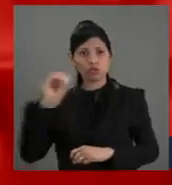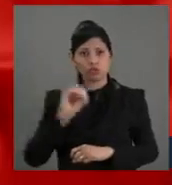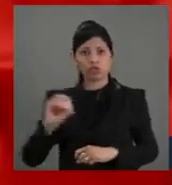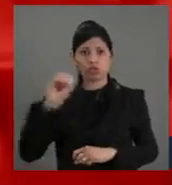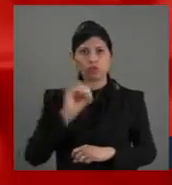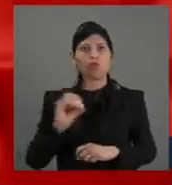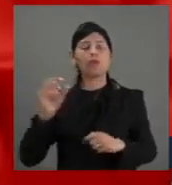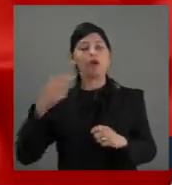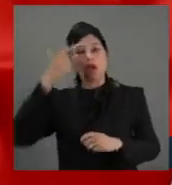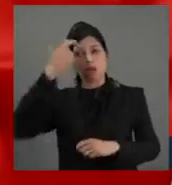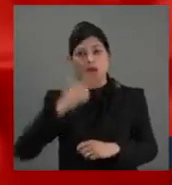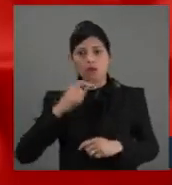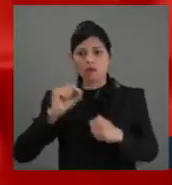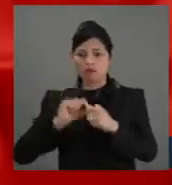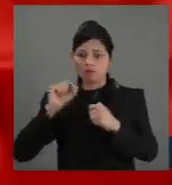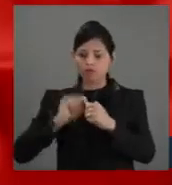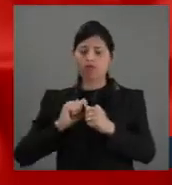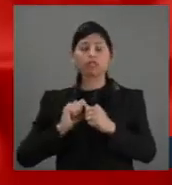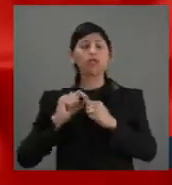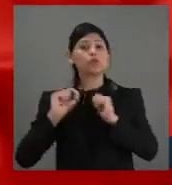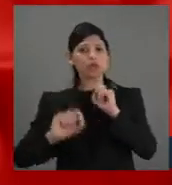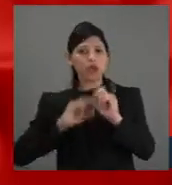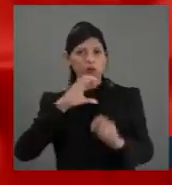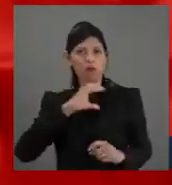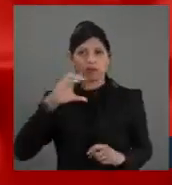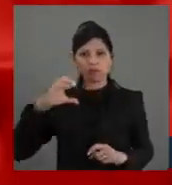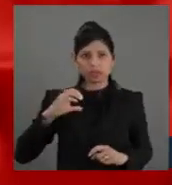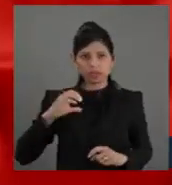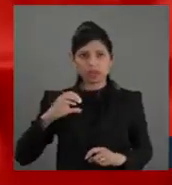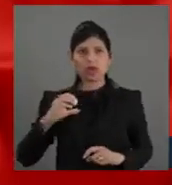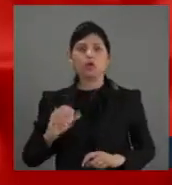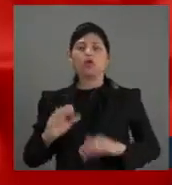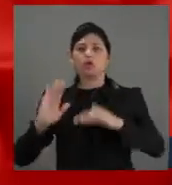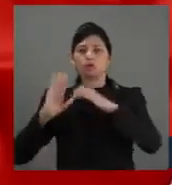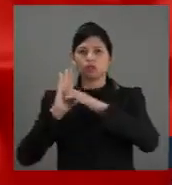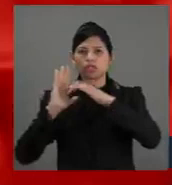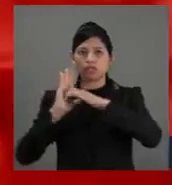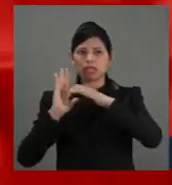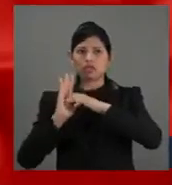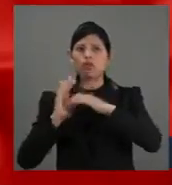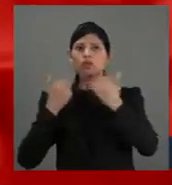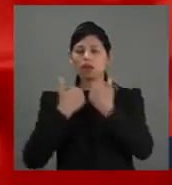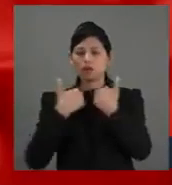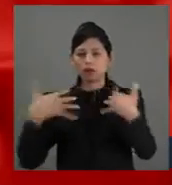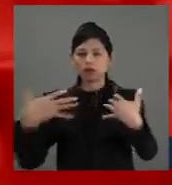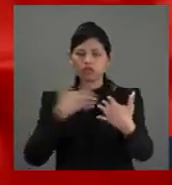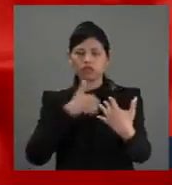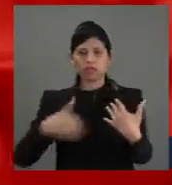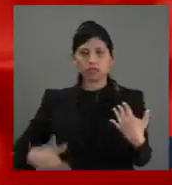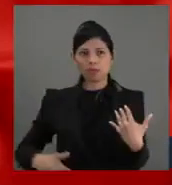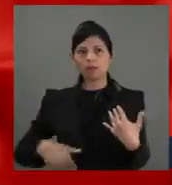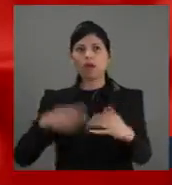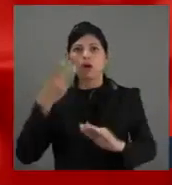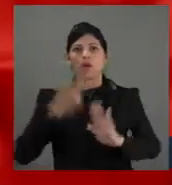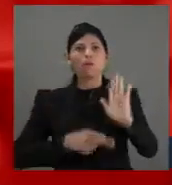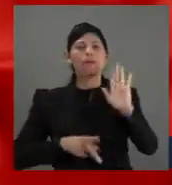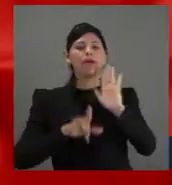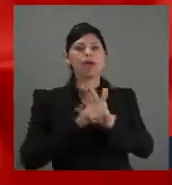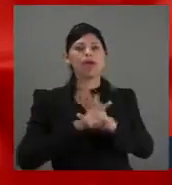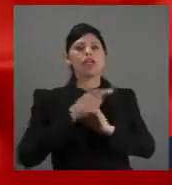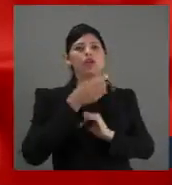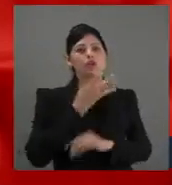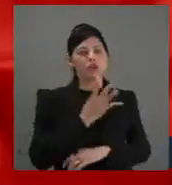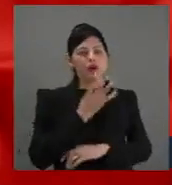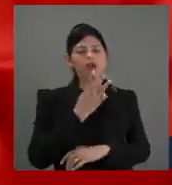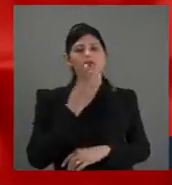do Senado uma audiência pública muito concorrida sobre o PL 4364